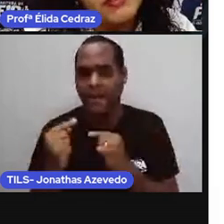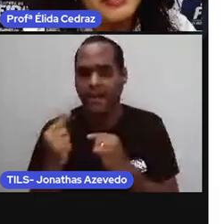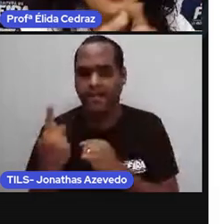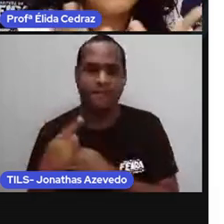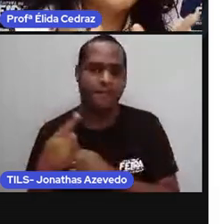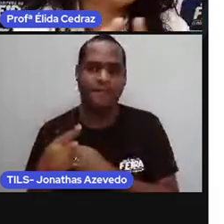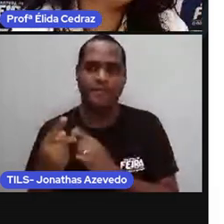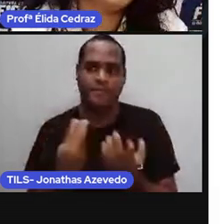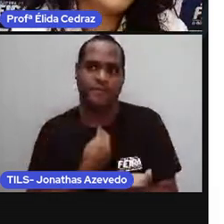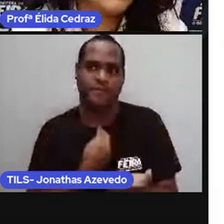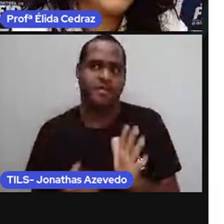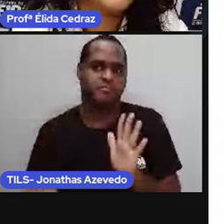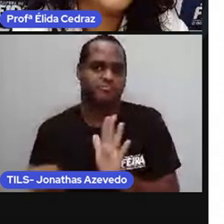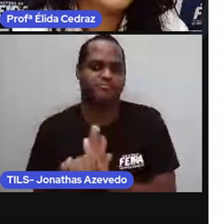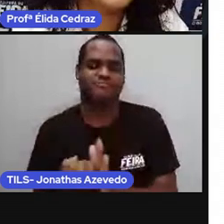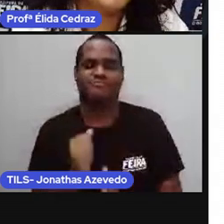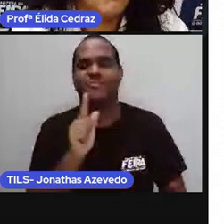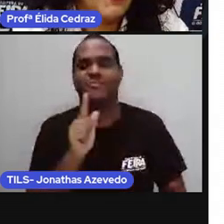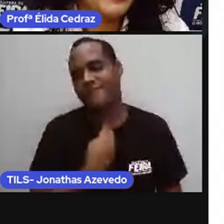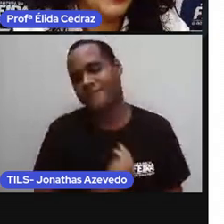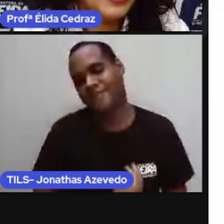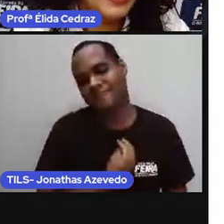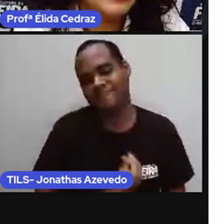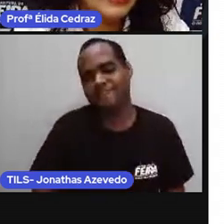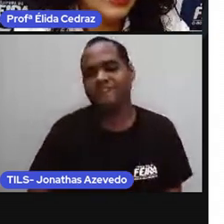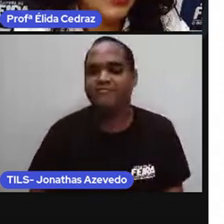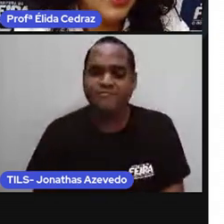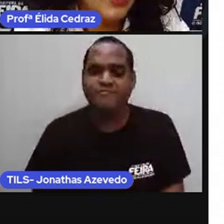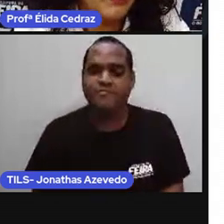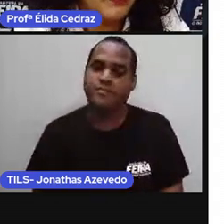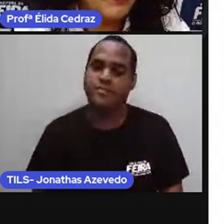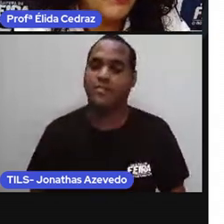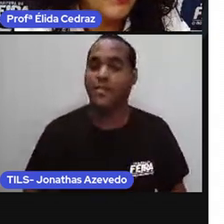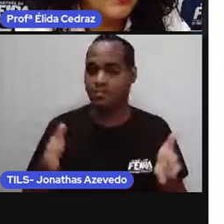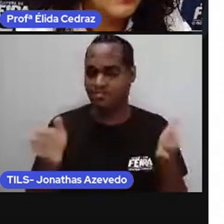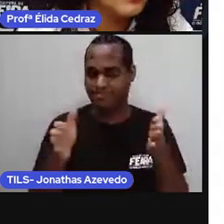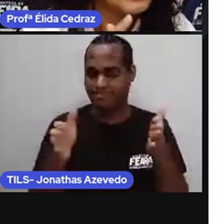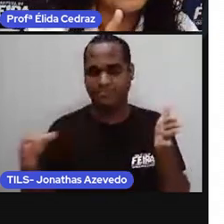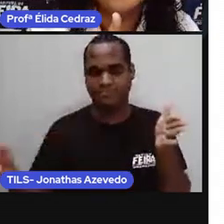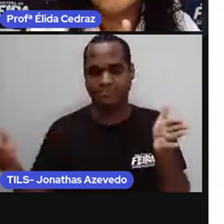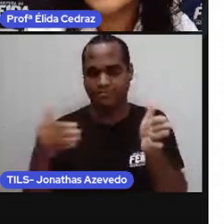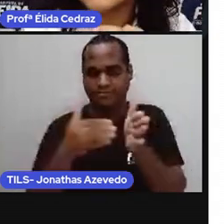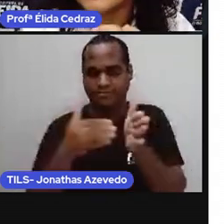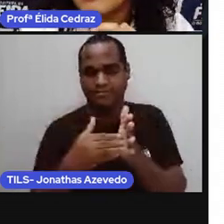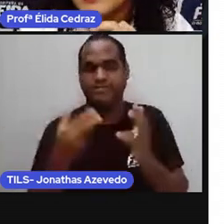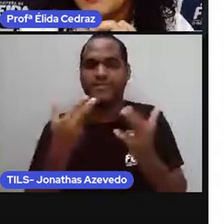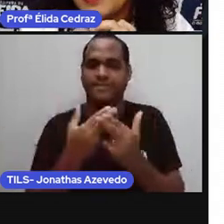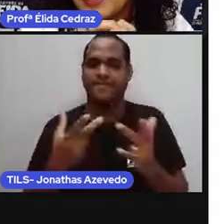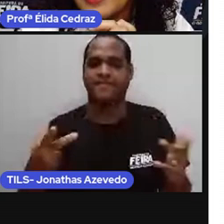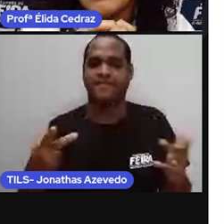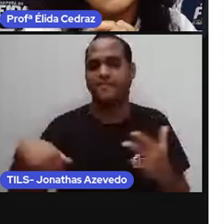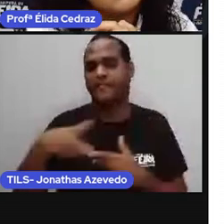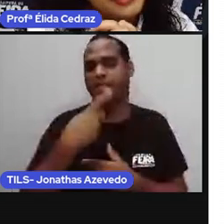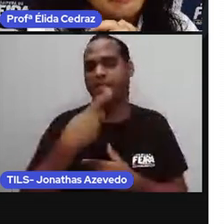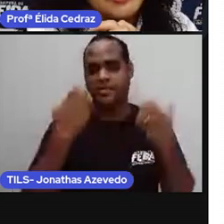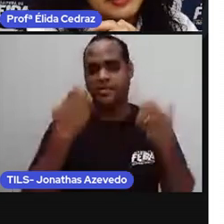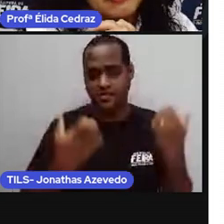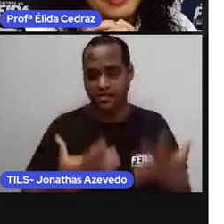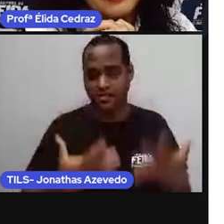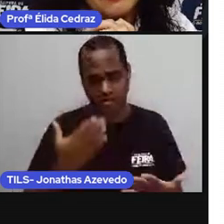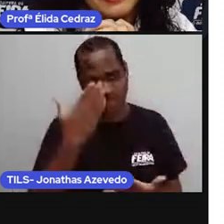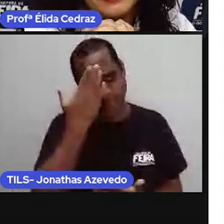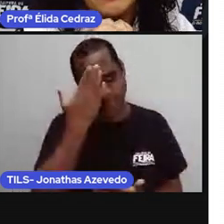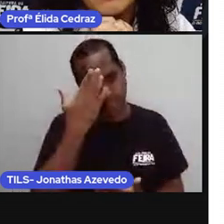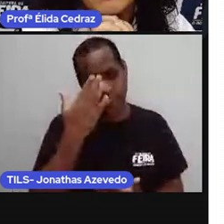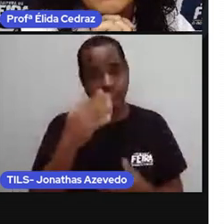a nossa vida são as coisas que vão para a nossa linha do tempo. E como você deve saber e deve se